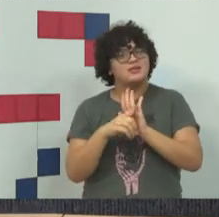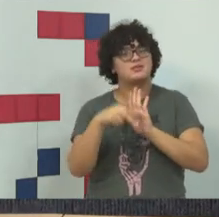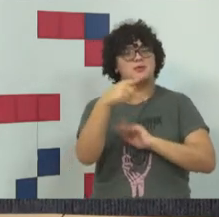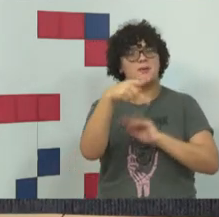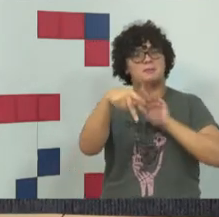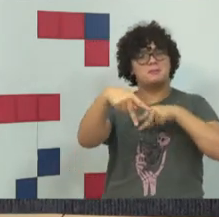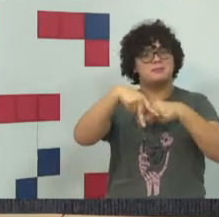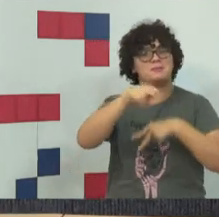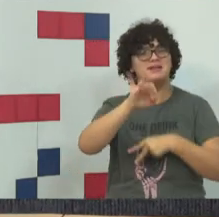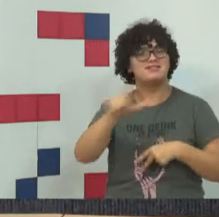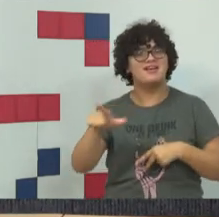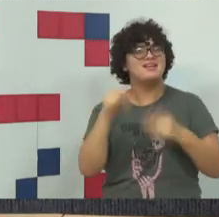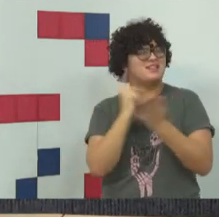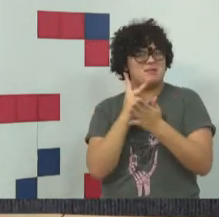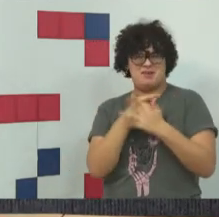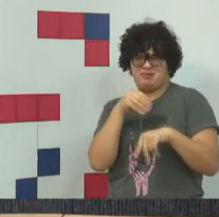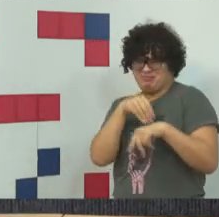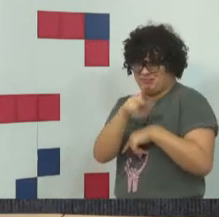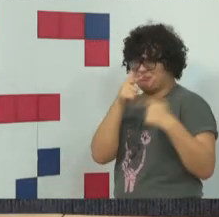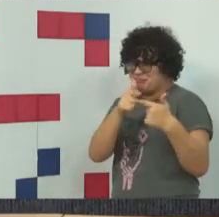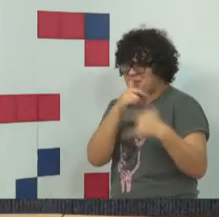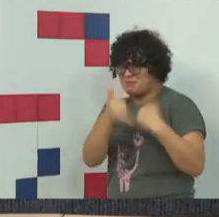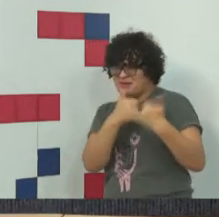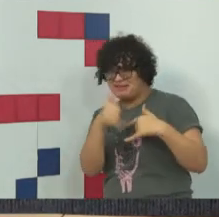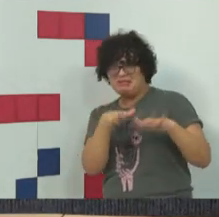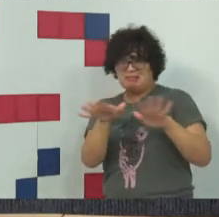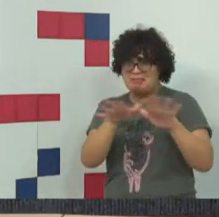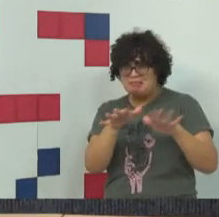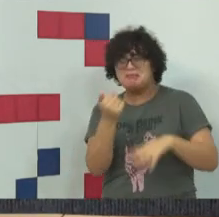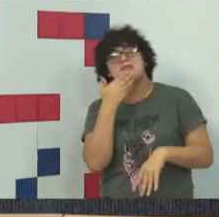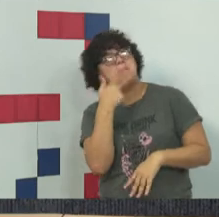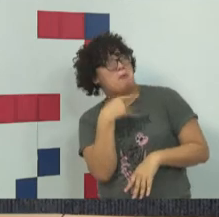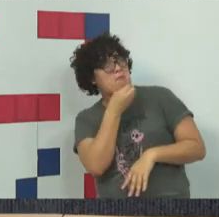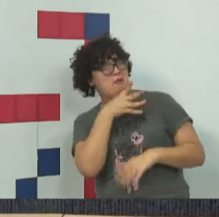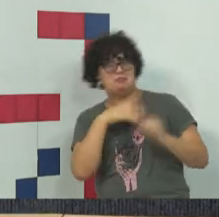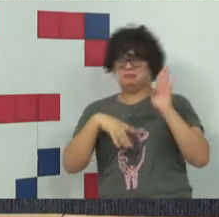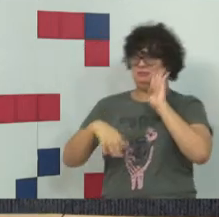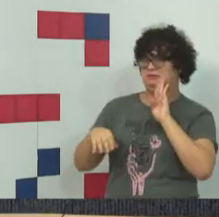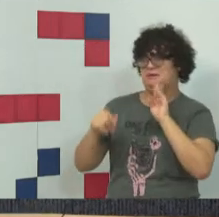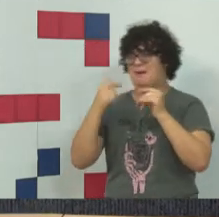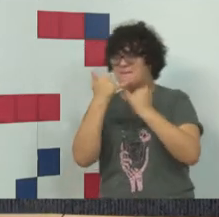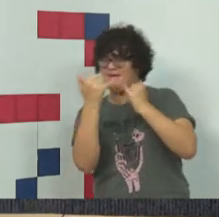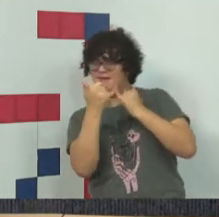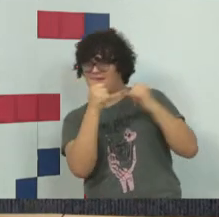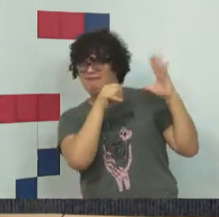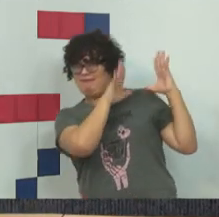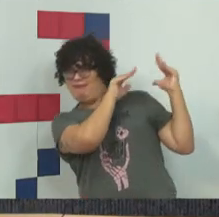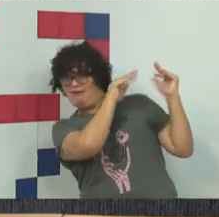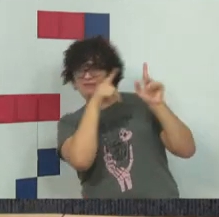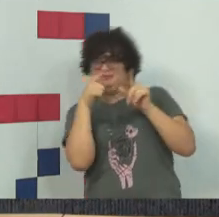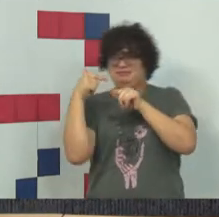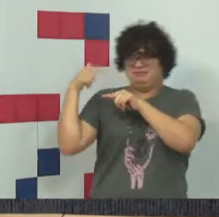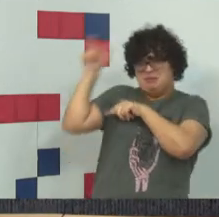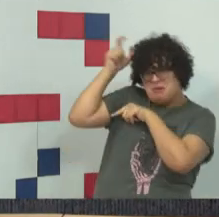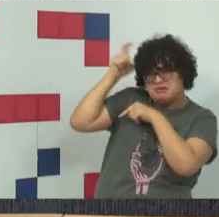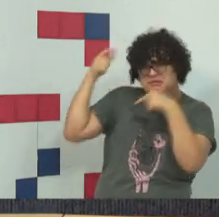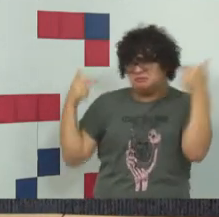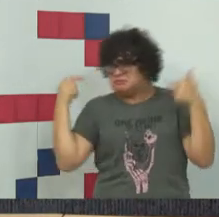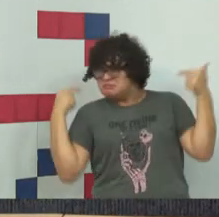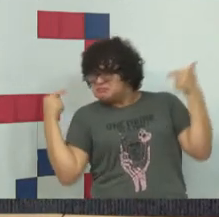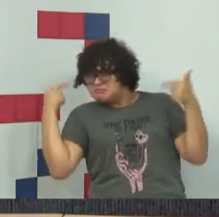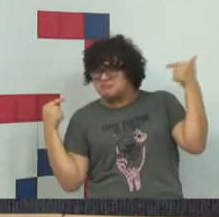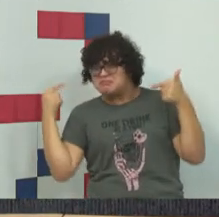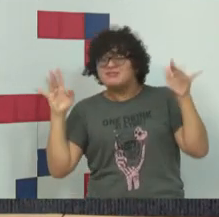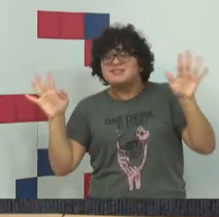eu sempre brinco que tem o Jack e o Hyde, são o bonzinho e o malzinho, o direito penal ele pune, mas ele também tem que